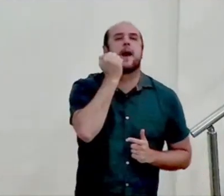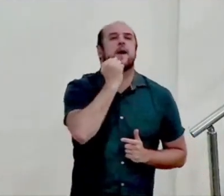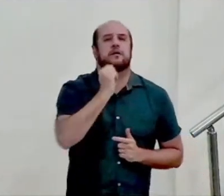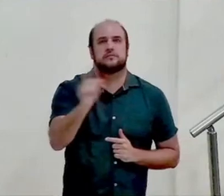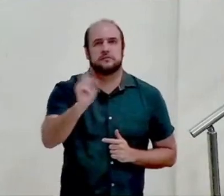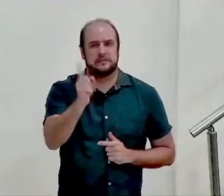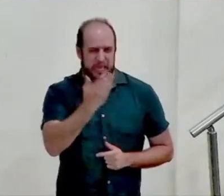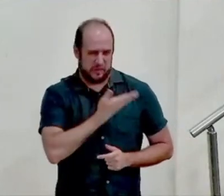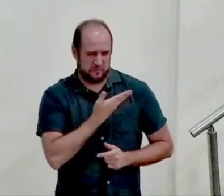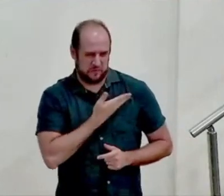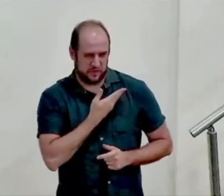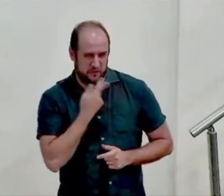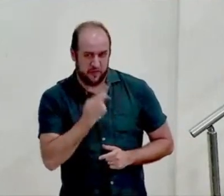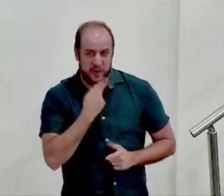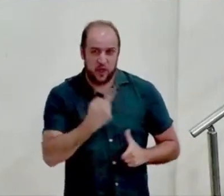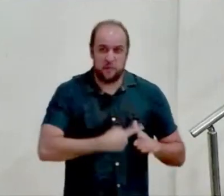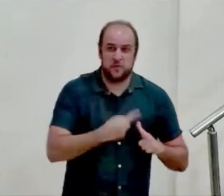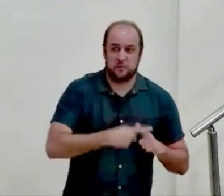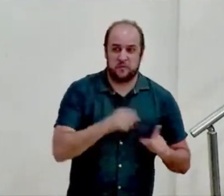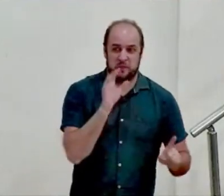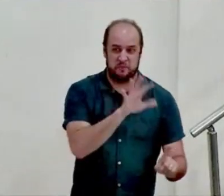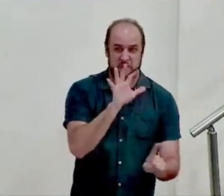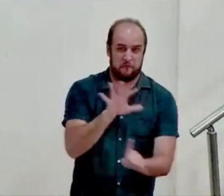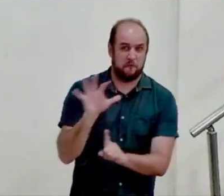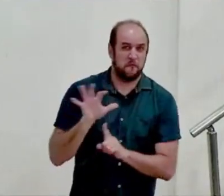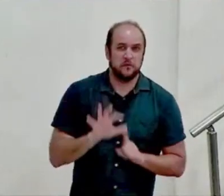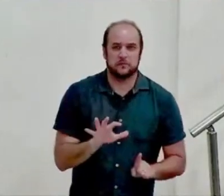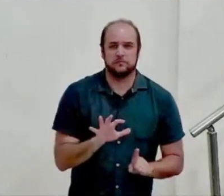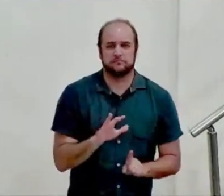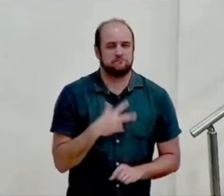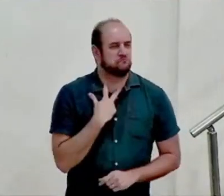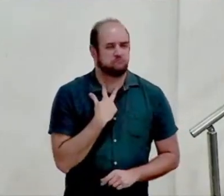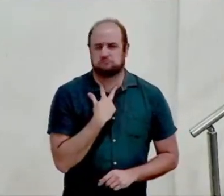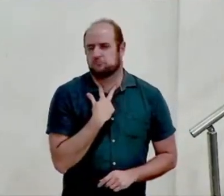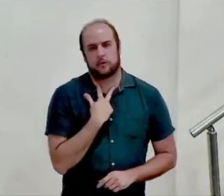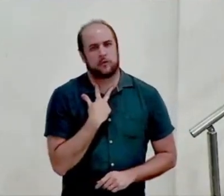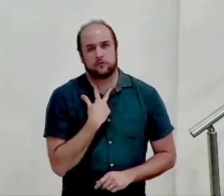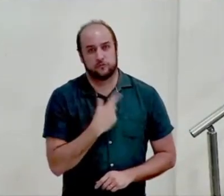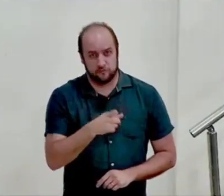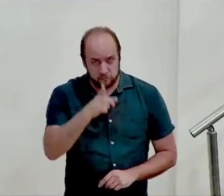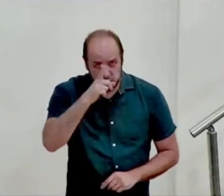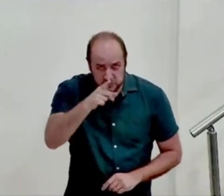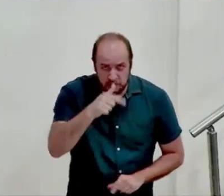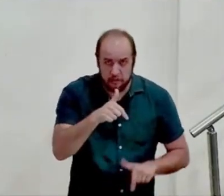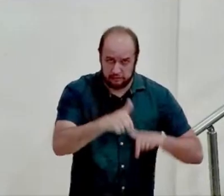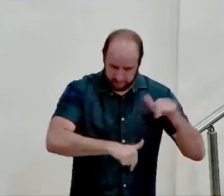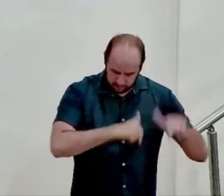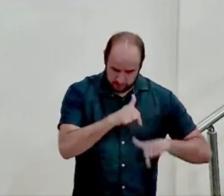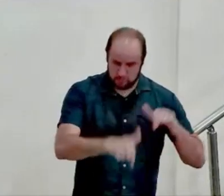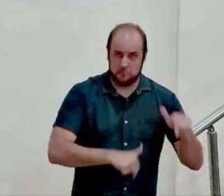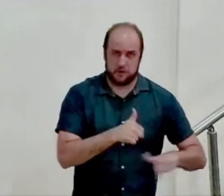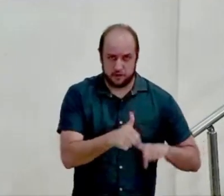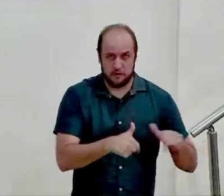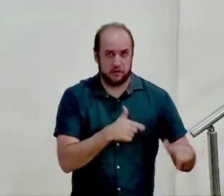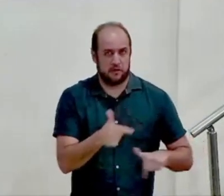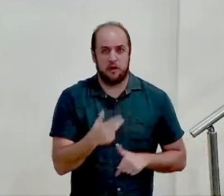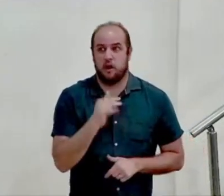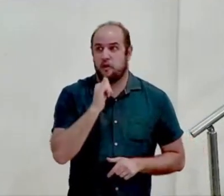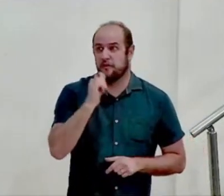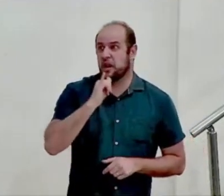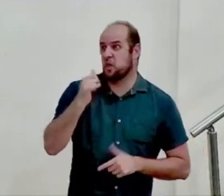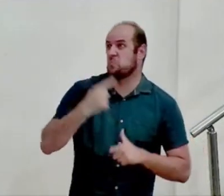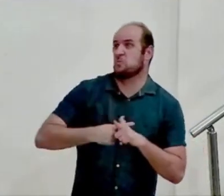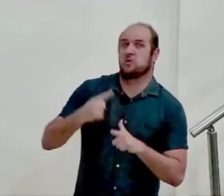amigos não digam que o problema são os amigos você que é funcionário trabalhador empregado não diga